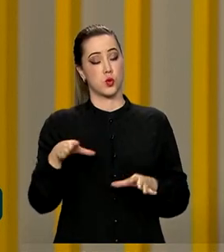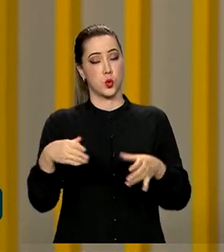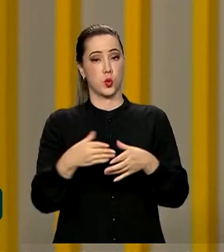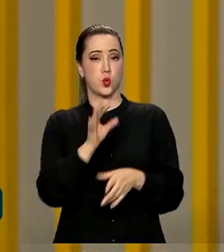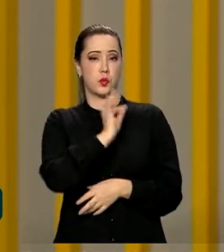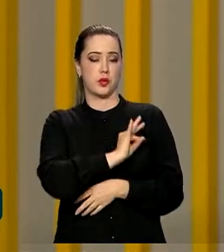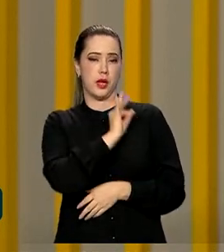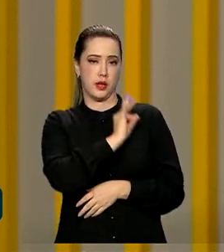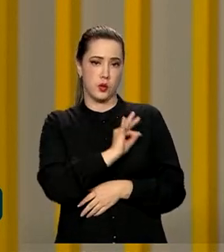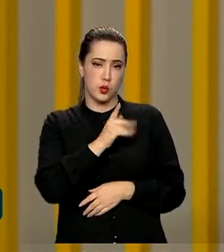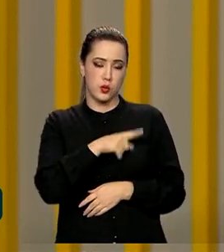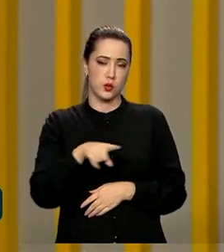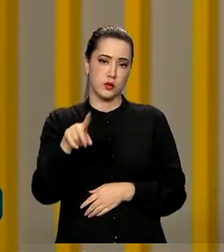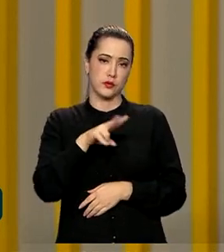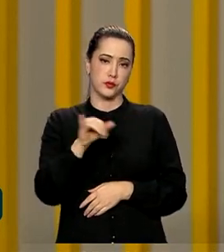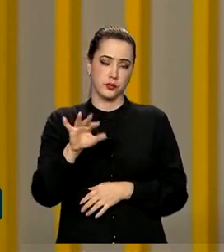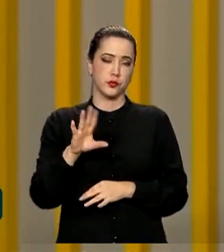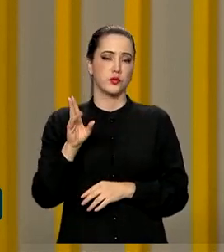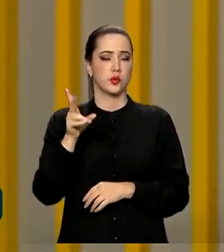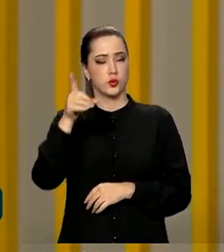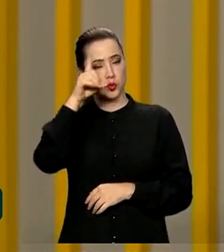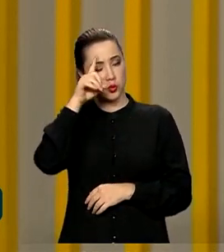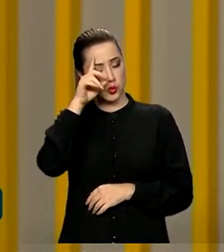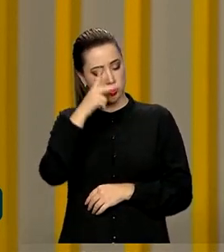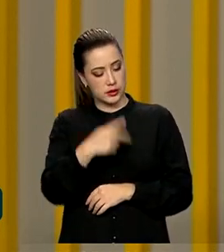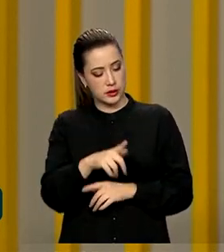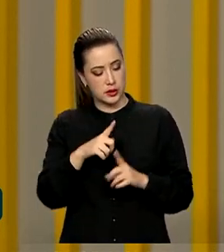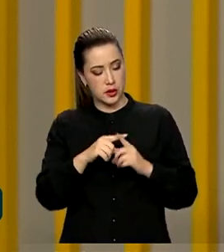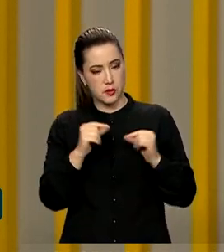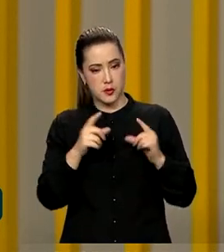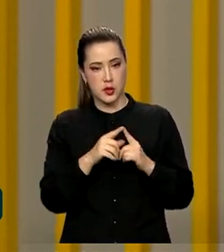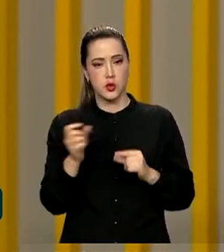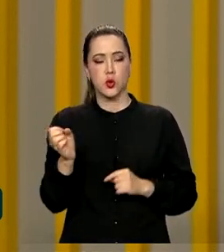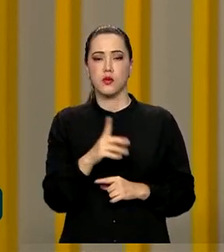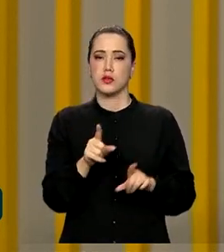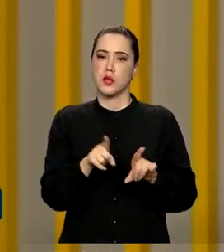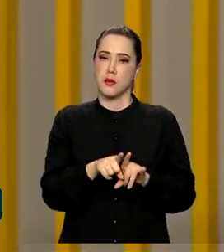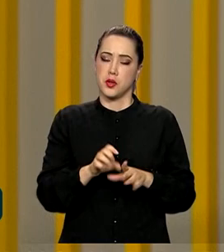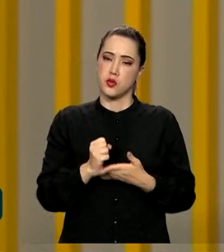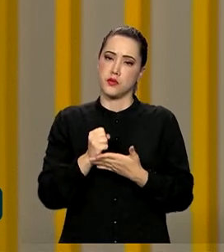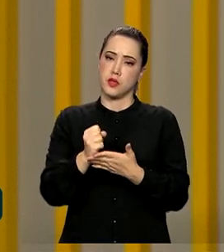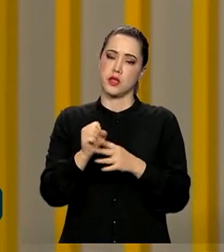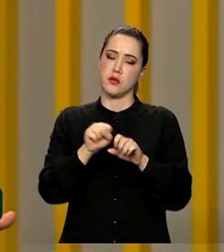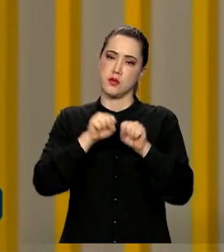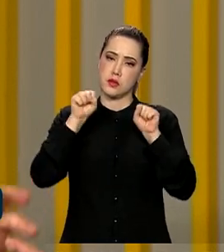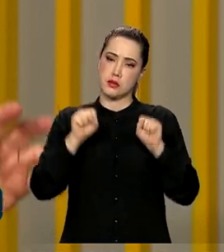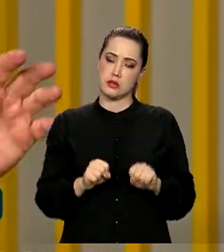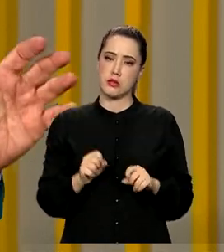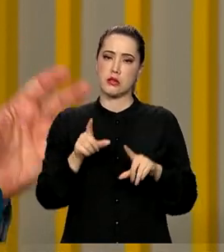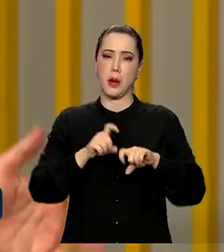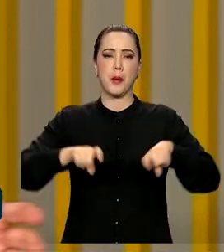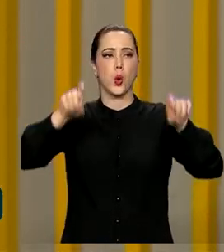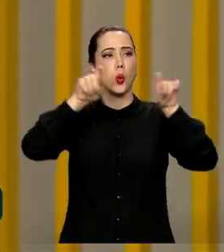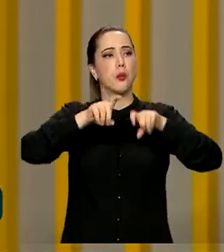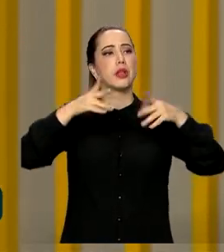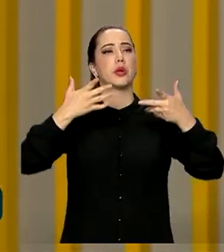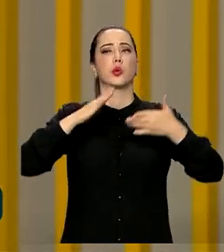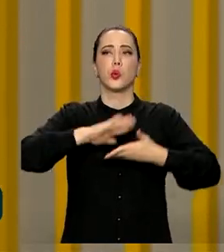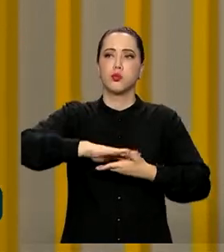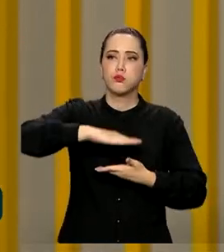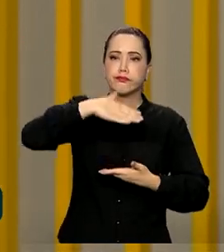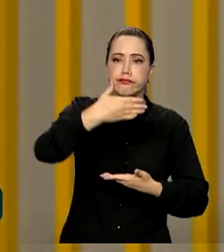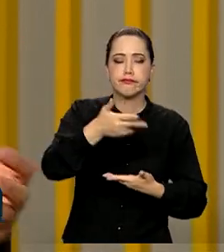que atendem no dia a dia aqui em Brasília. É uma forma nova também de levar um sistema computador, de ter